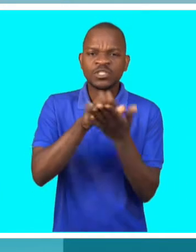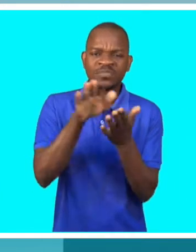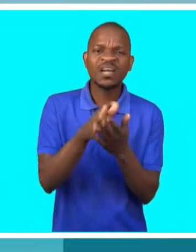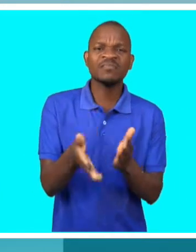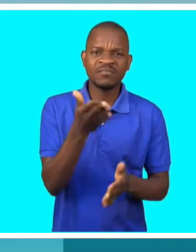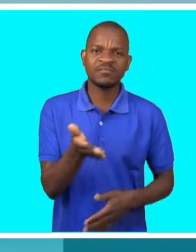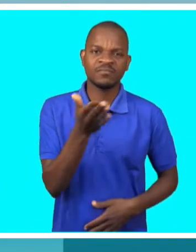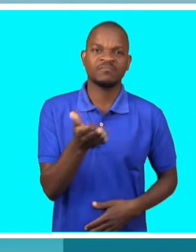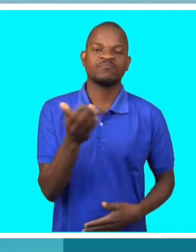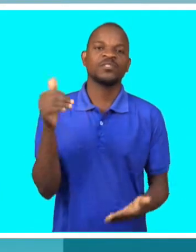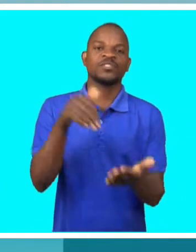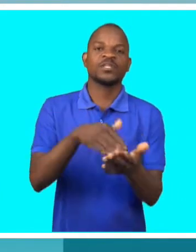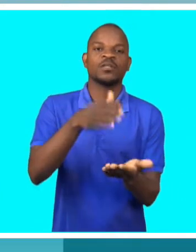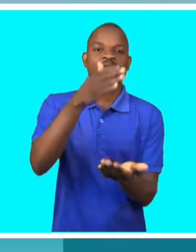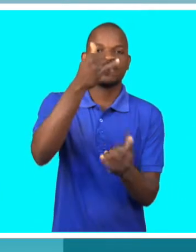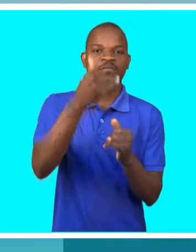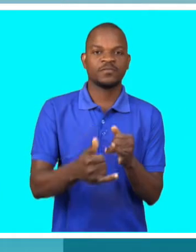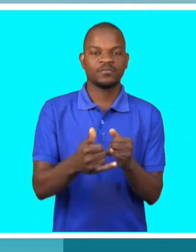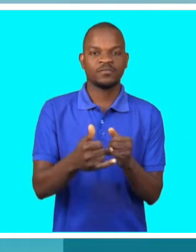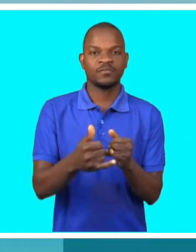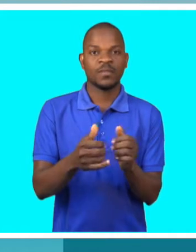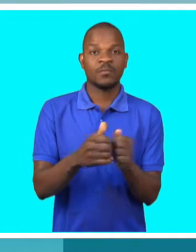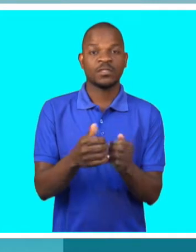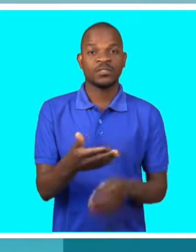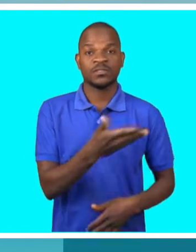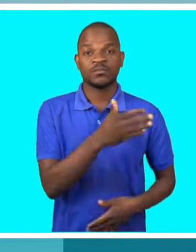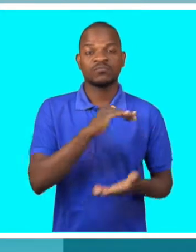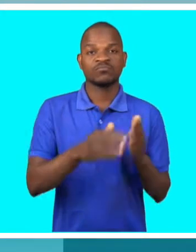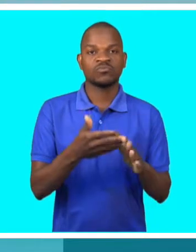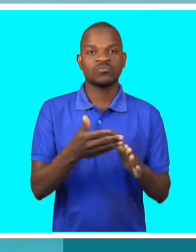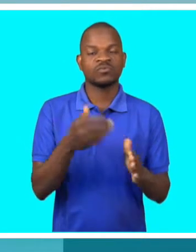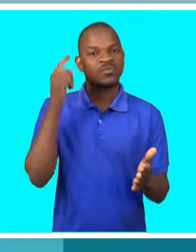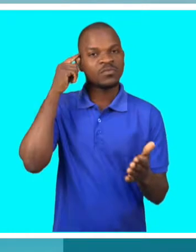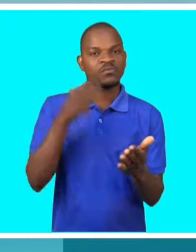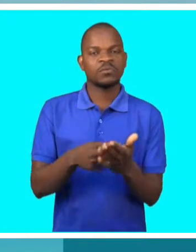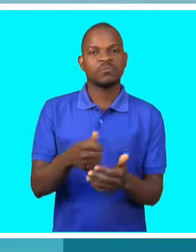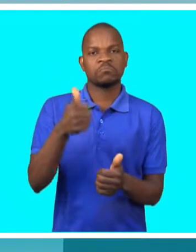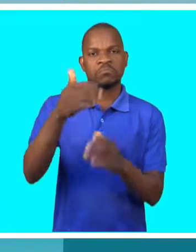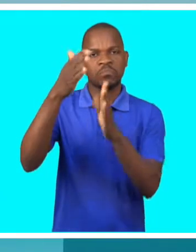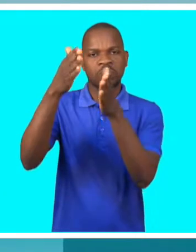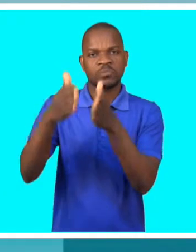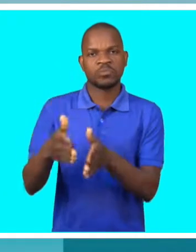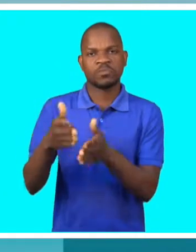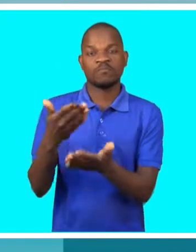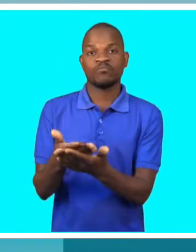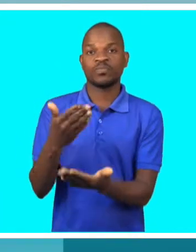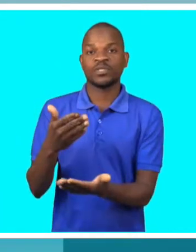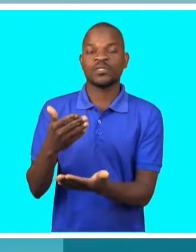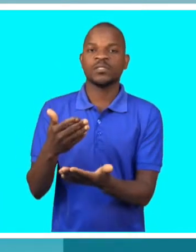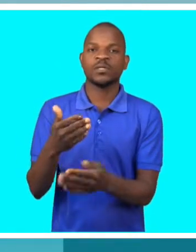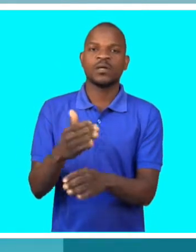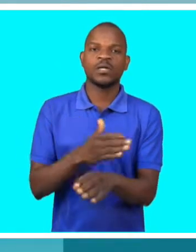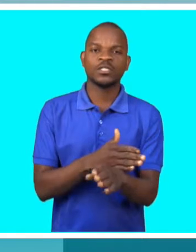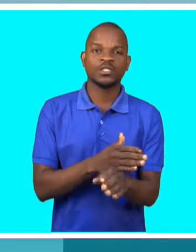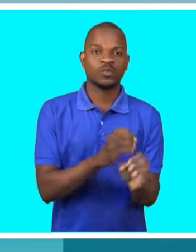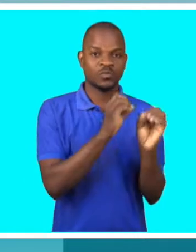chegar na meta. O Mr. Jonas foi um grande herói. Quer dizer, ele levou-me